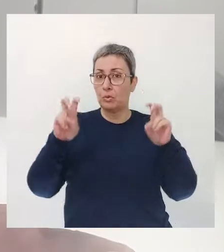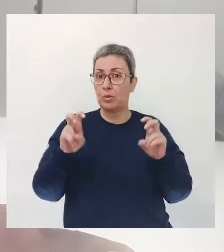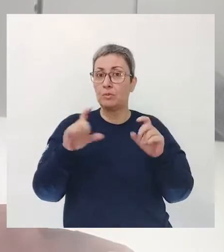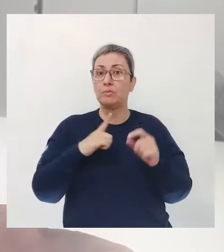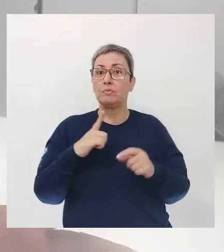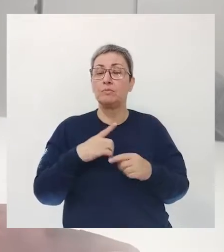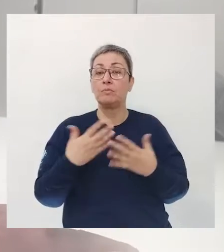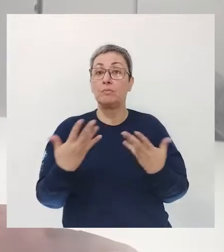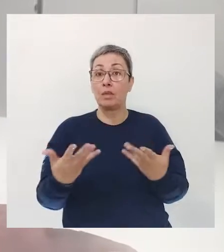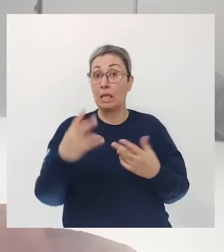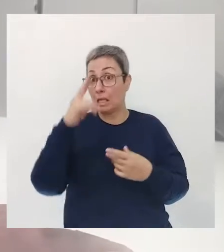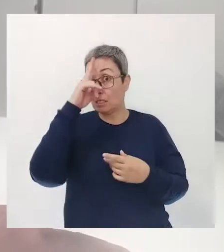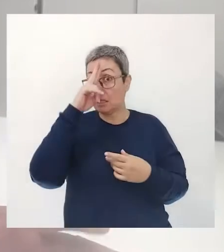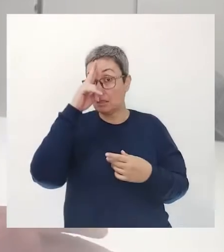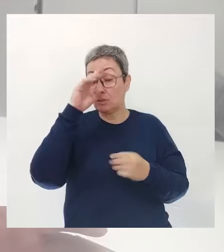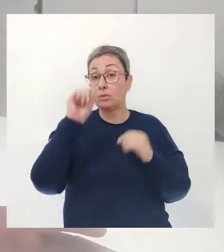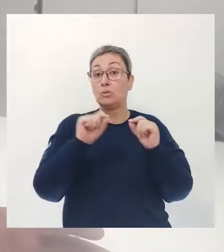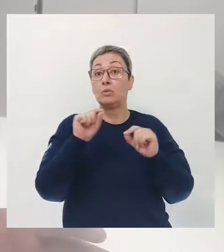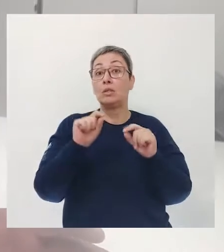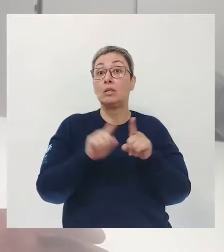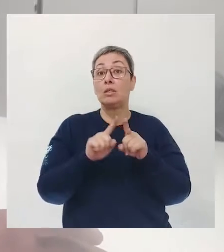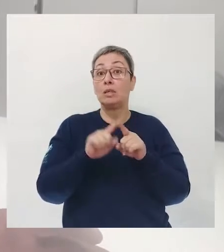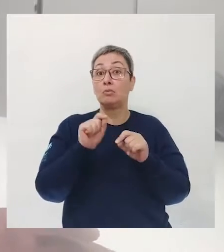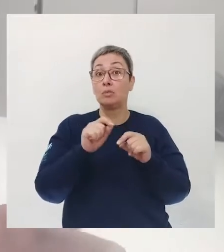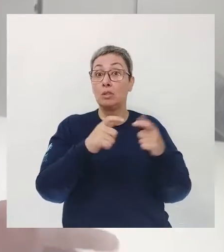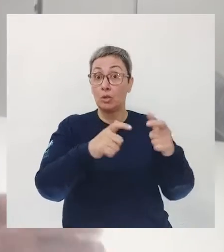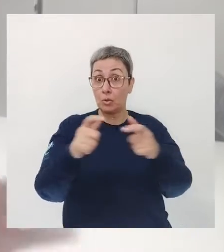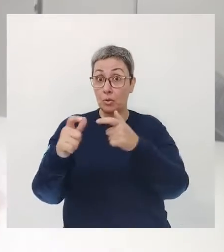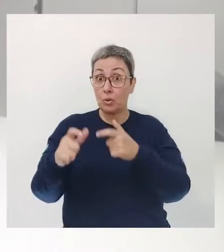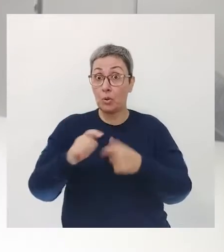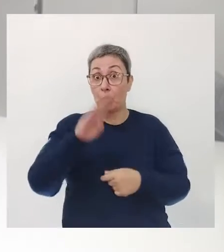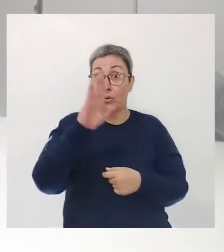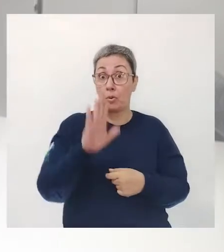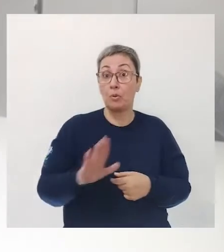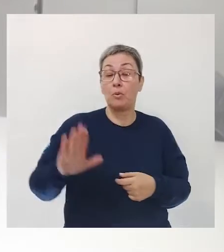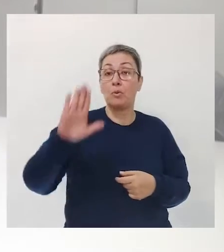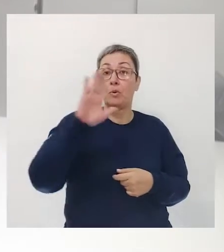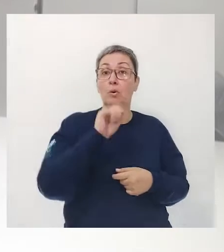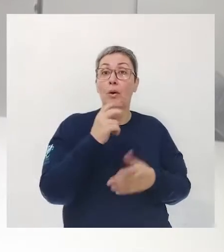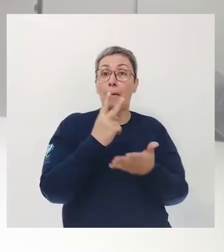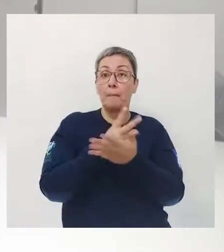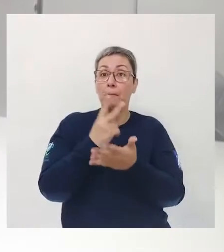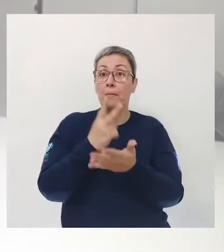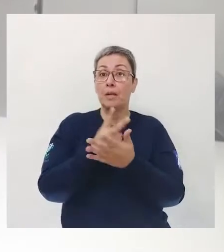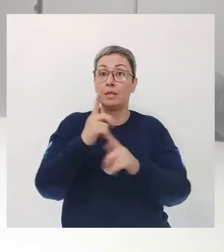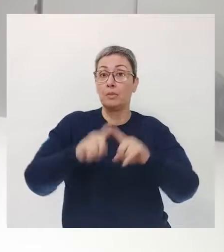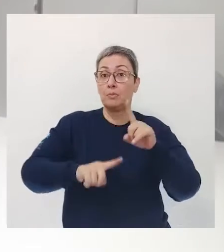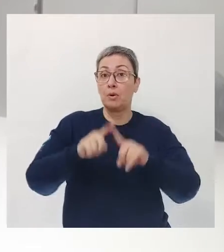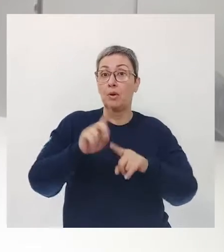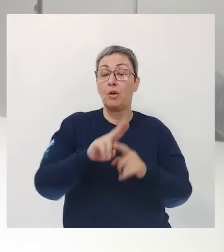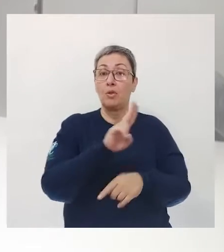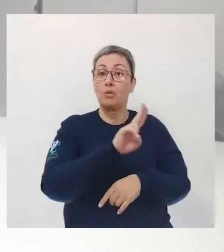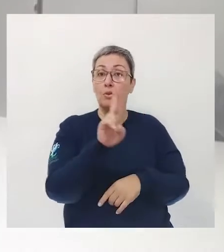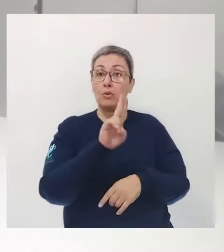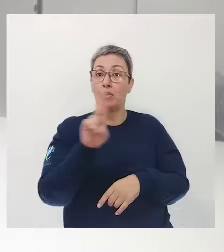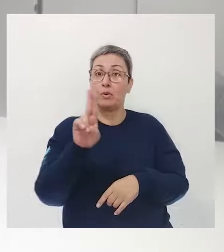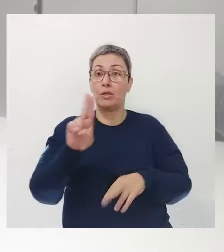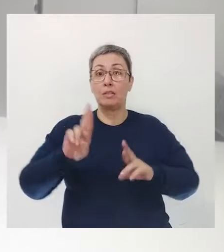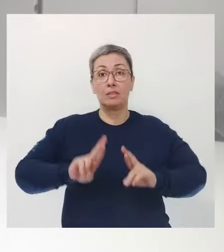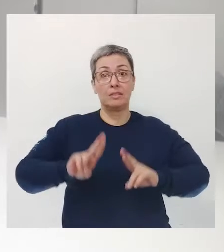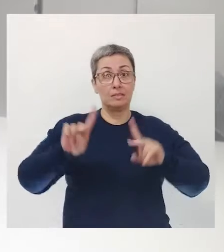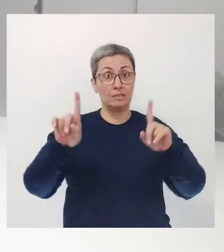que nós abordamos? Você sabia que dependendo do lugar do Brasil, o mesmo objeto recebe